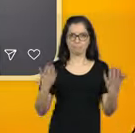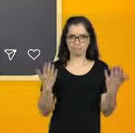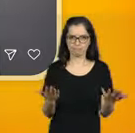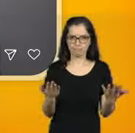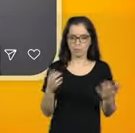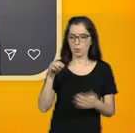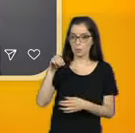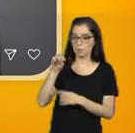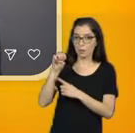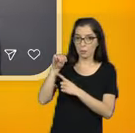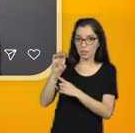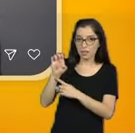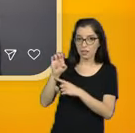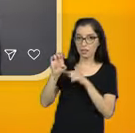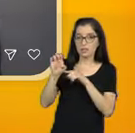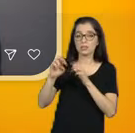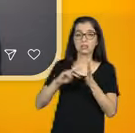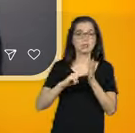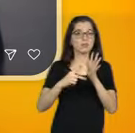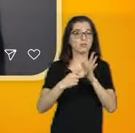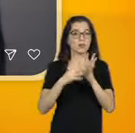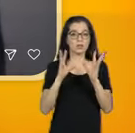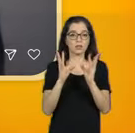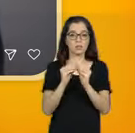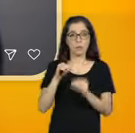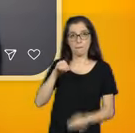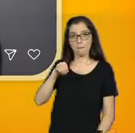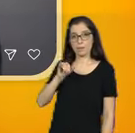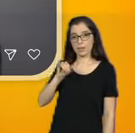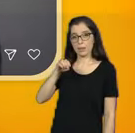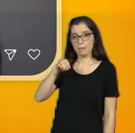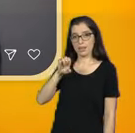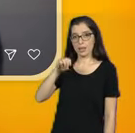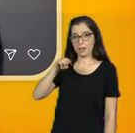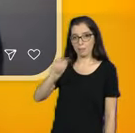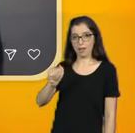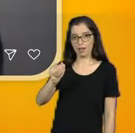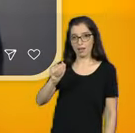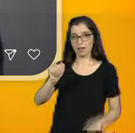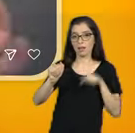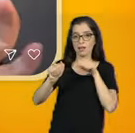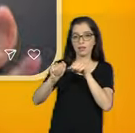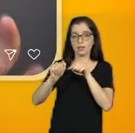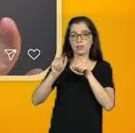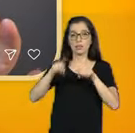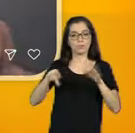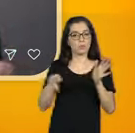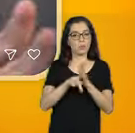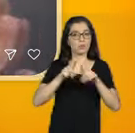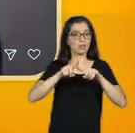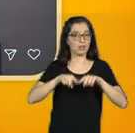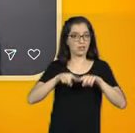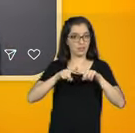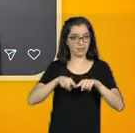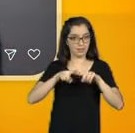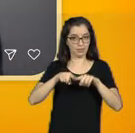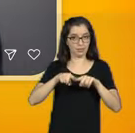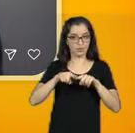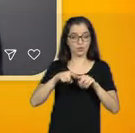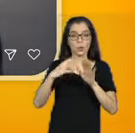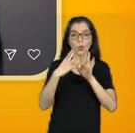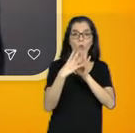Meme é a abreviação de mimema, uma palavra grega. Ela significa imitar, imitação.